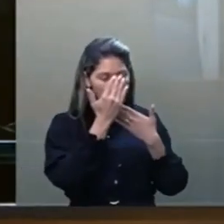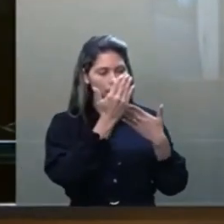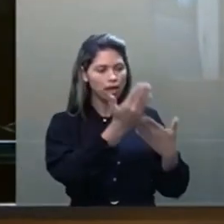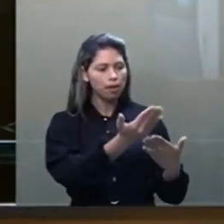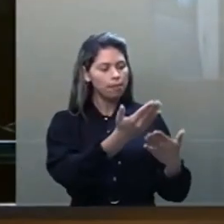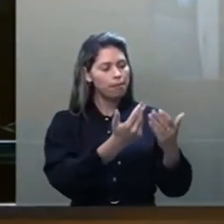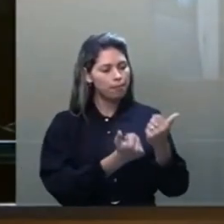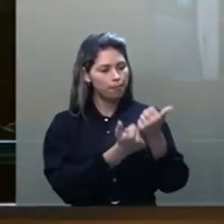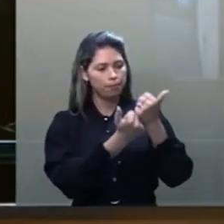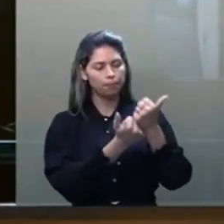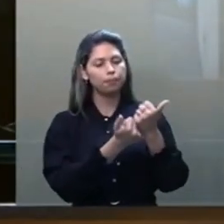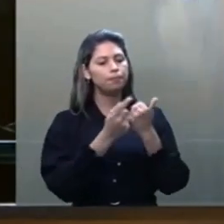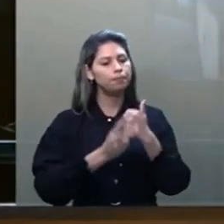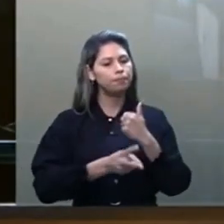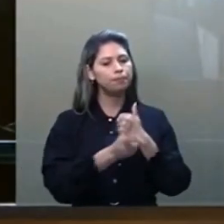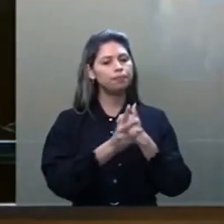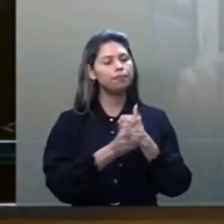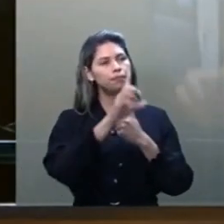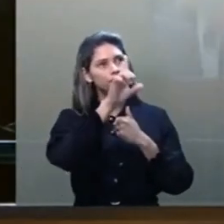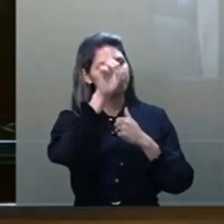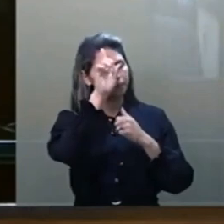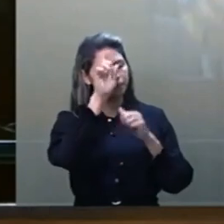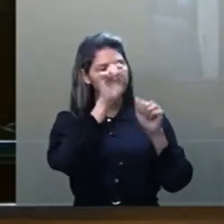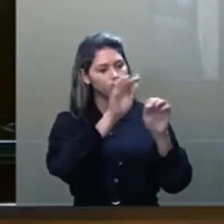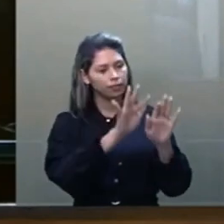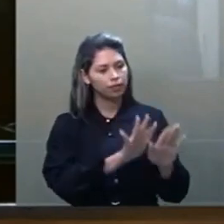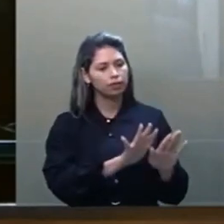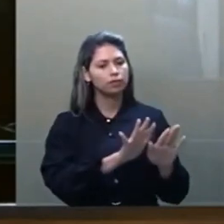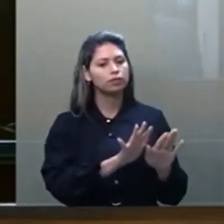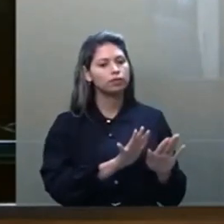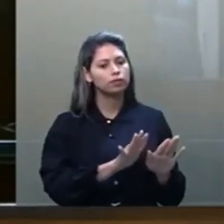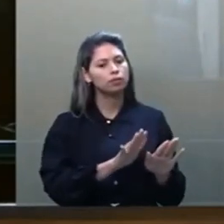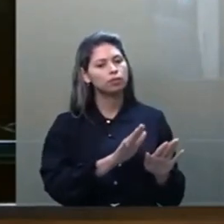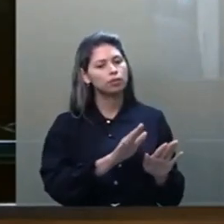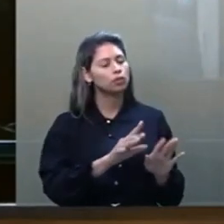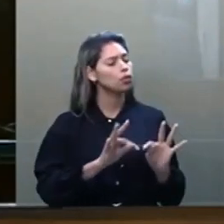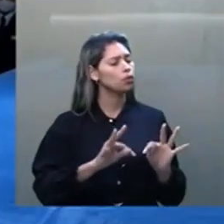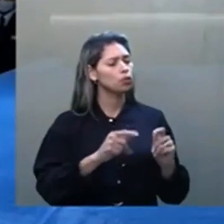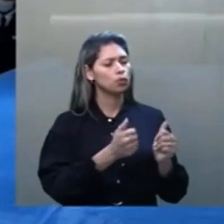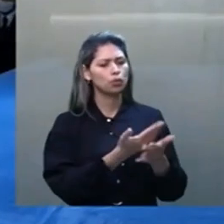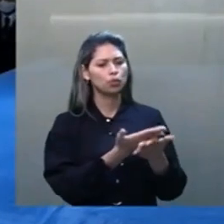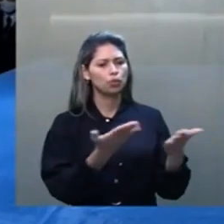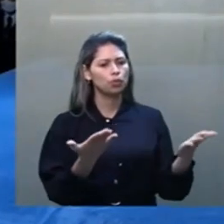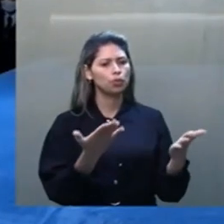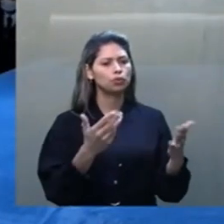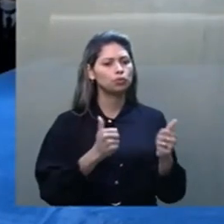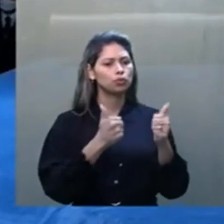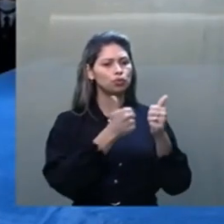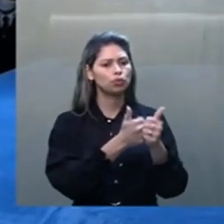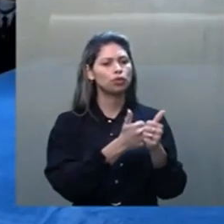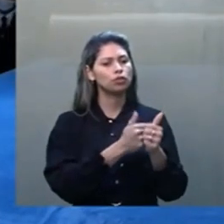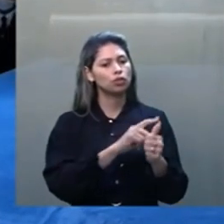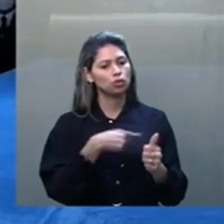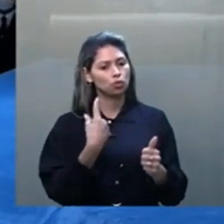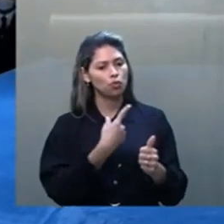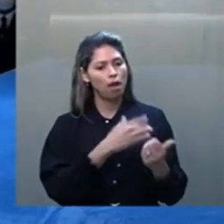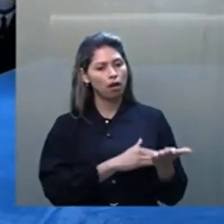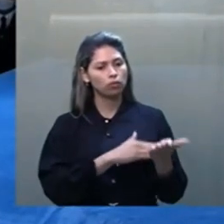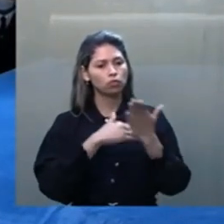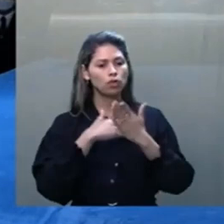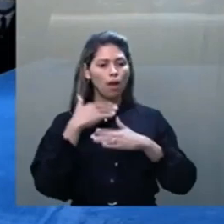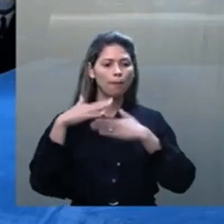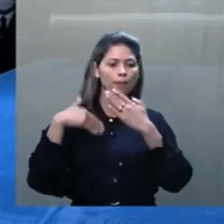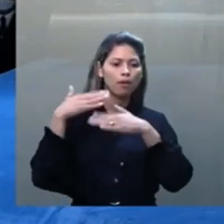apoio integral. Que Deus abençoe você, o Adilson, a todos que de alguma forma nos ajudaram naquele processo.